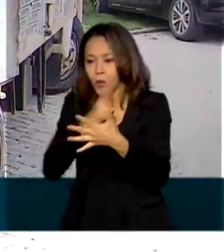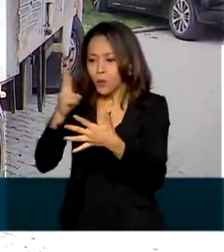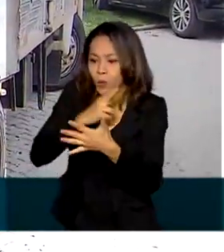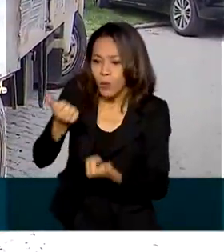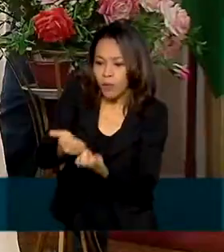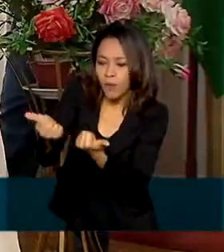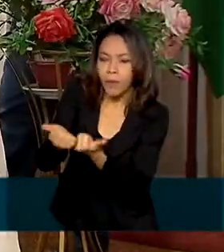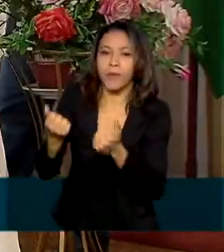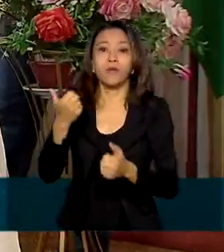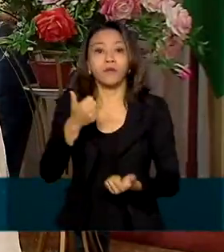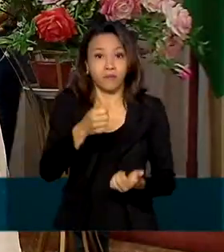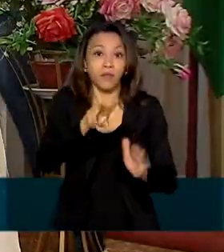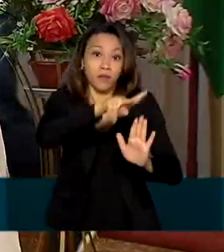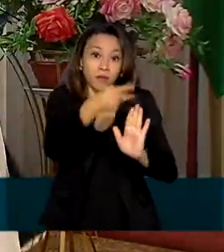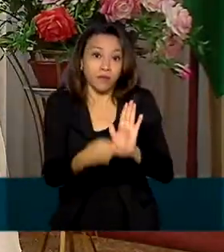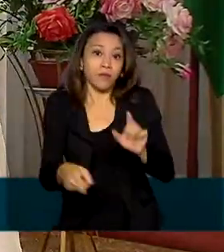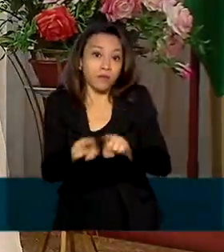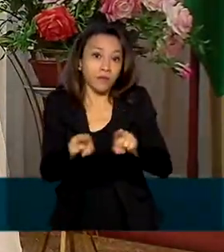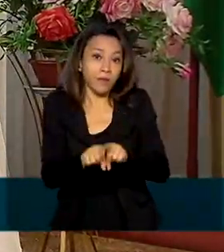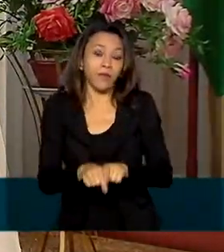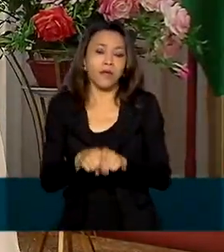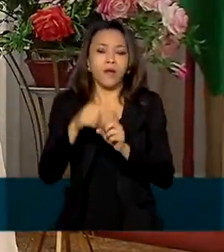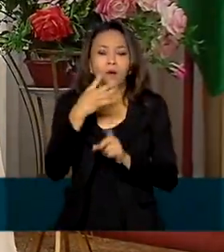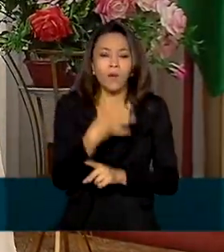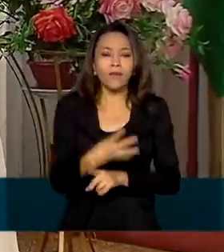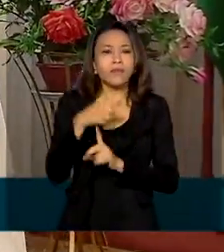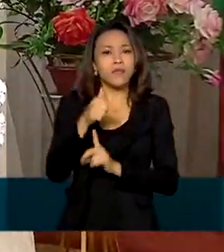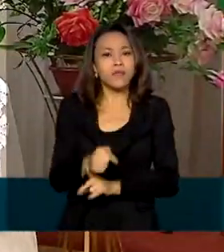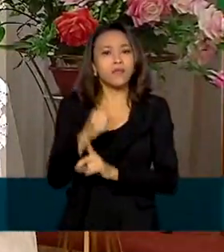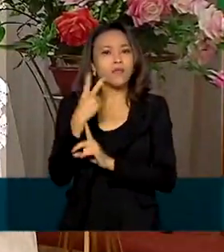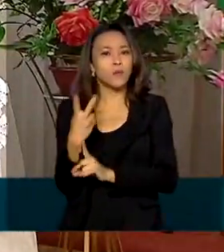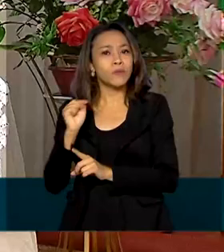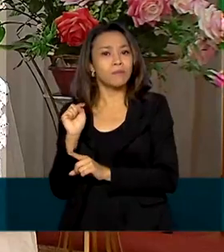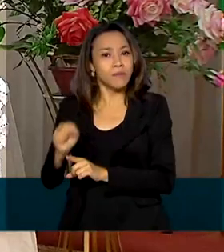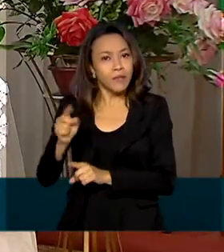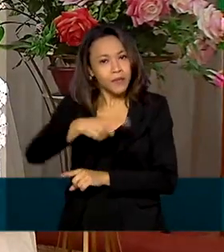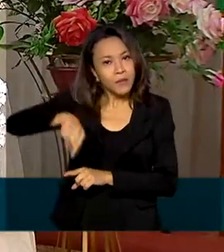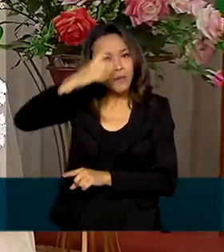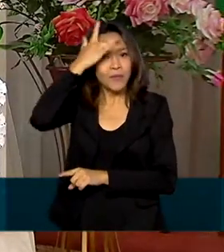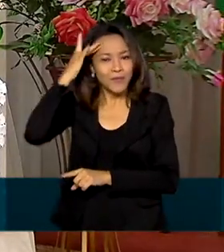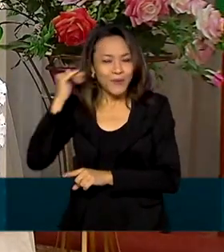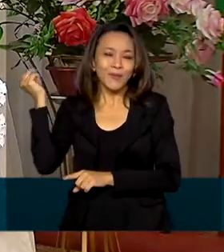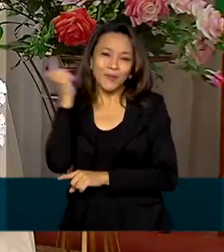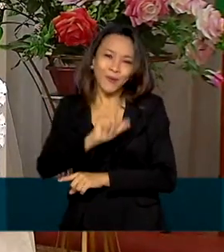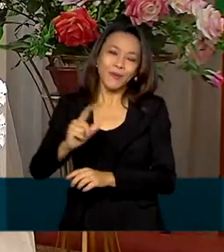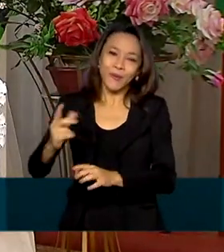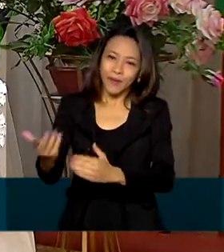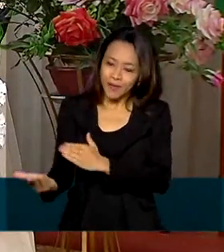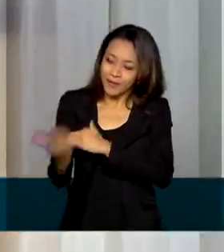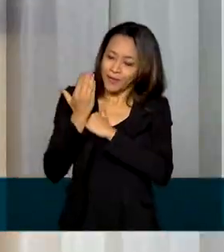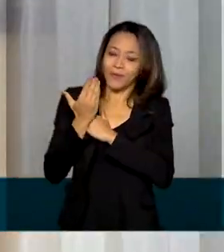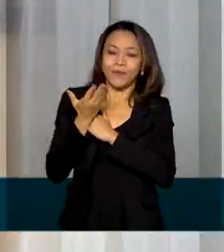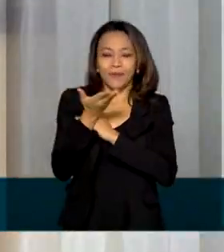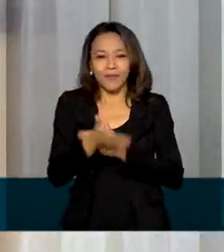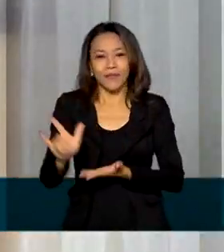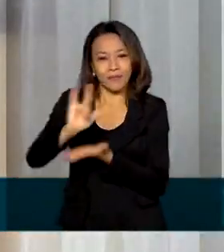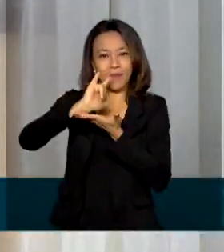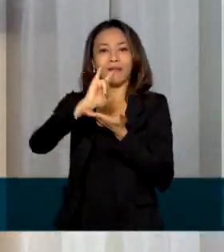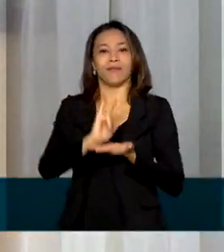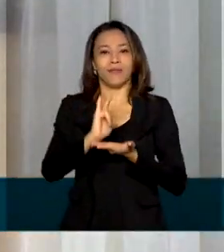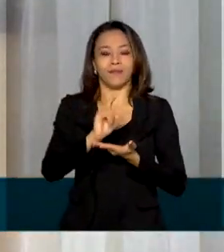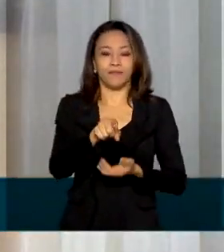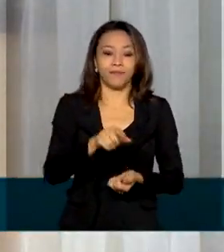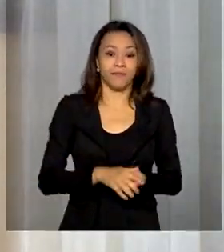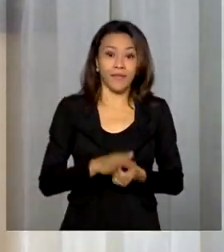projetos. Foram mais de 472 mil pessoas beneficiadas em ações sociais. Nesse momento tão